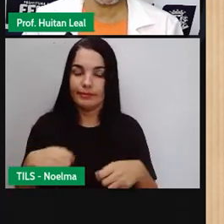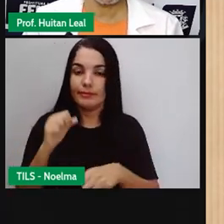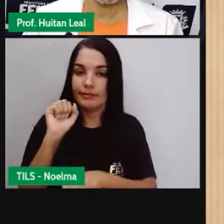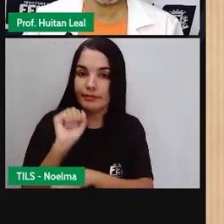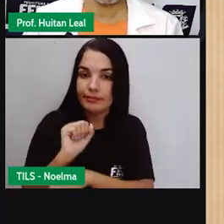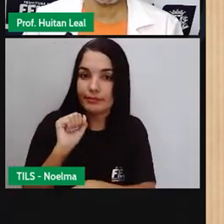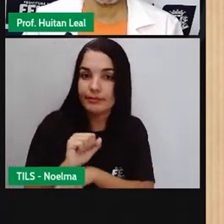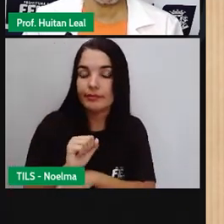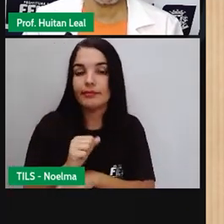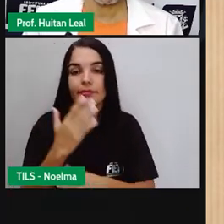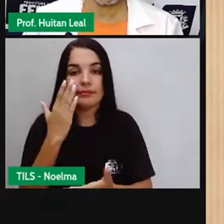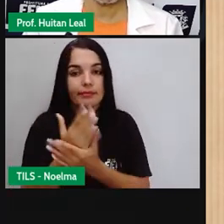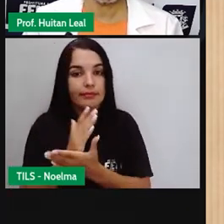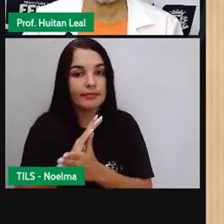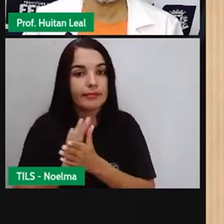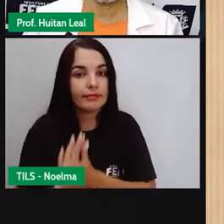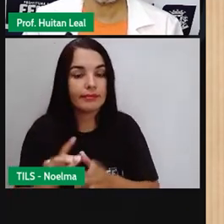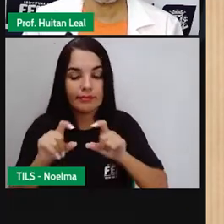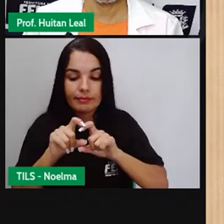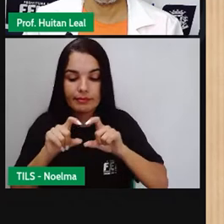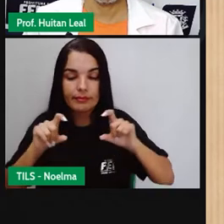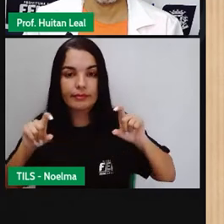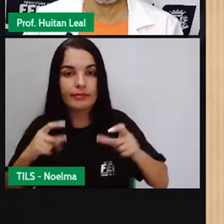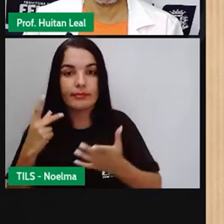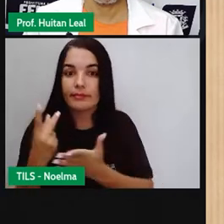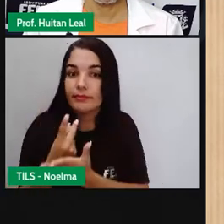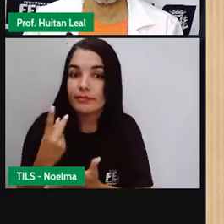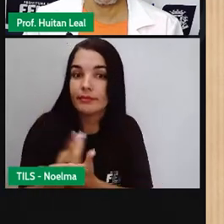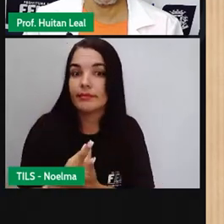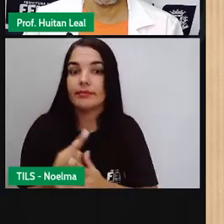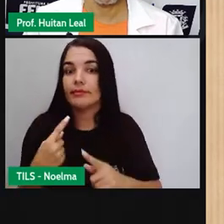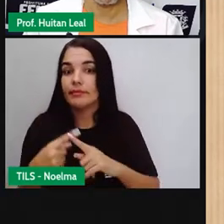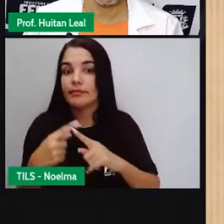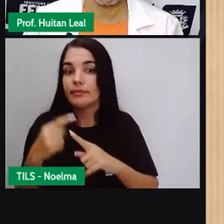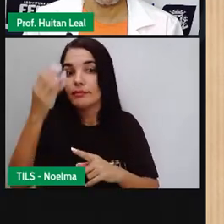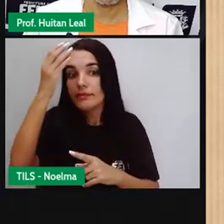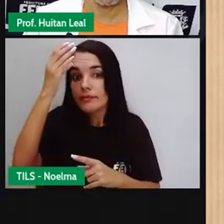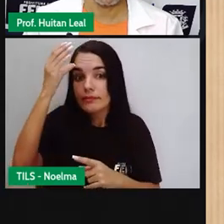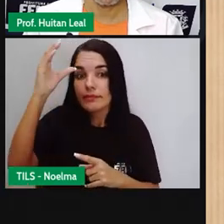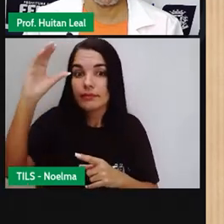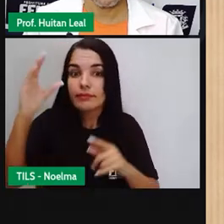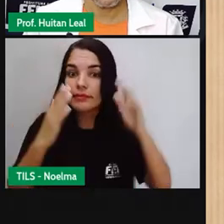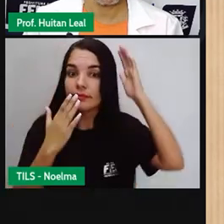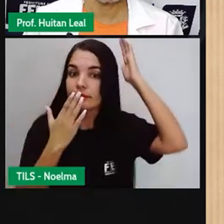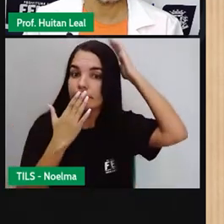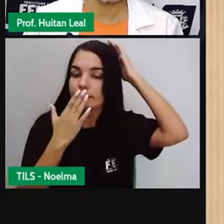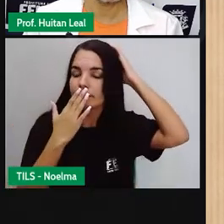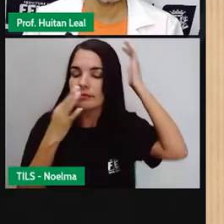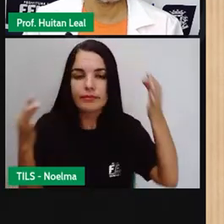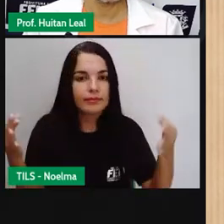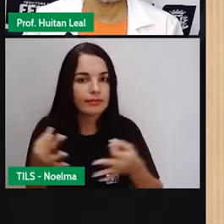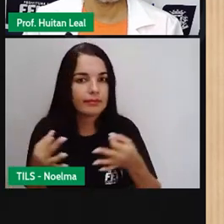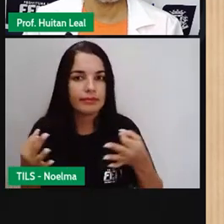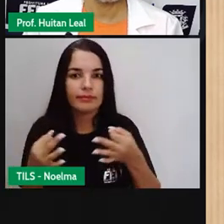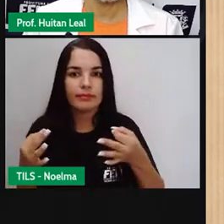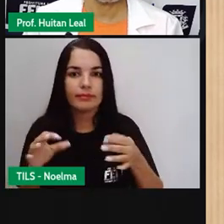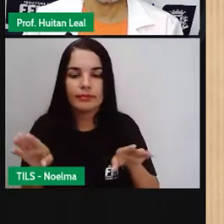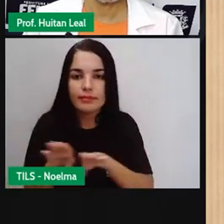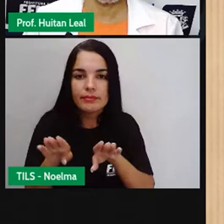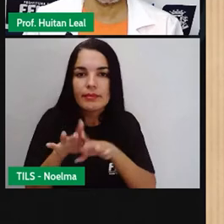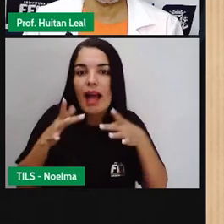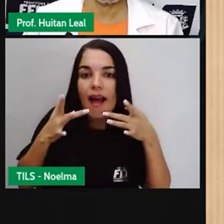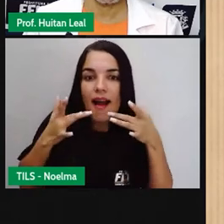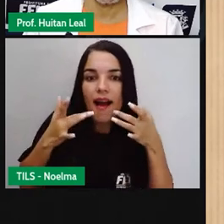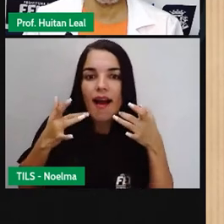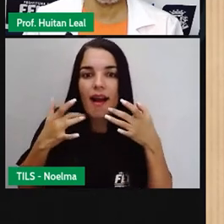ser aprendida? Será que a cultura deles não pode ser aprendida por nós, artesanato e dentre